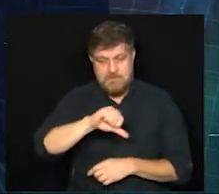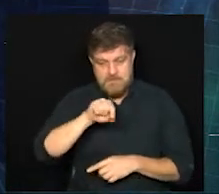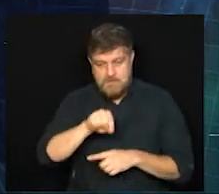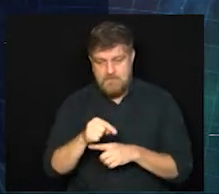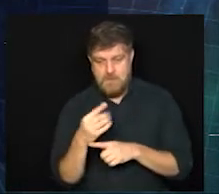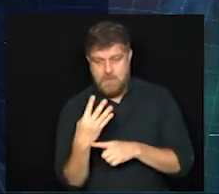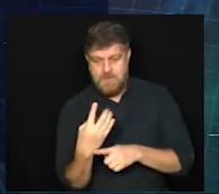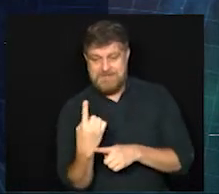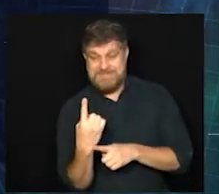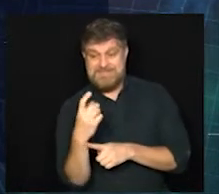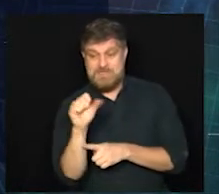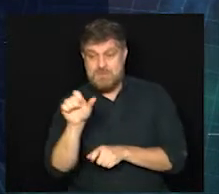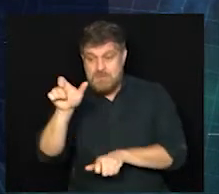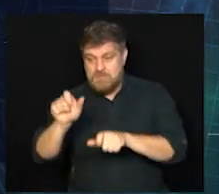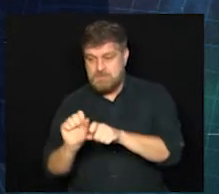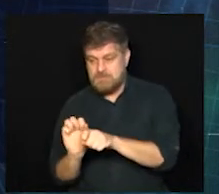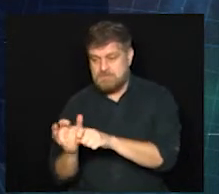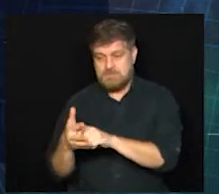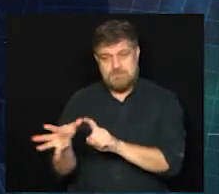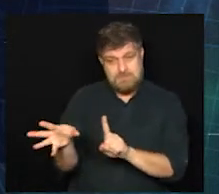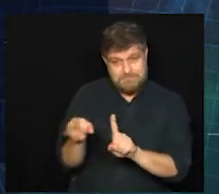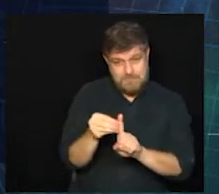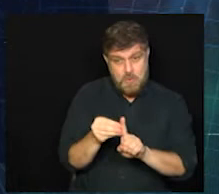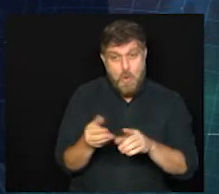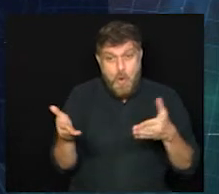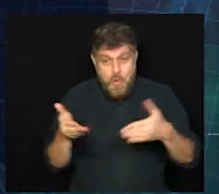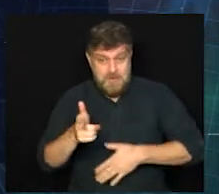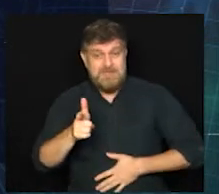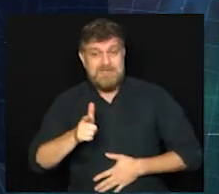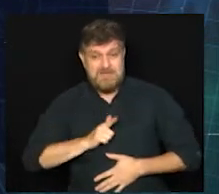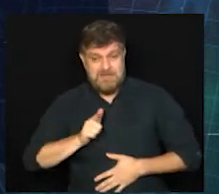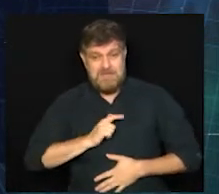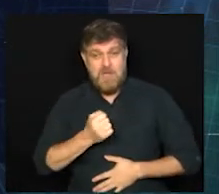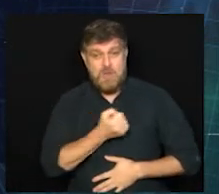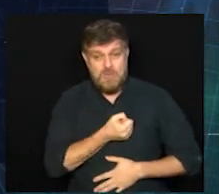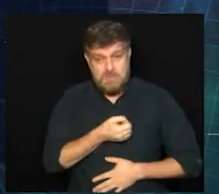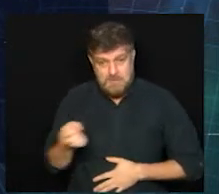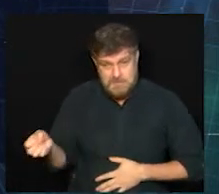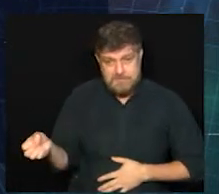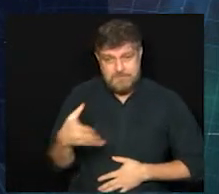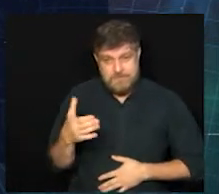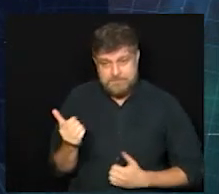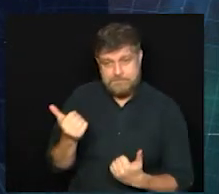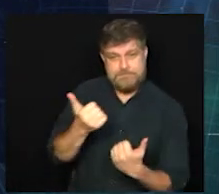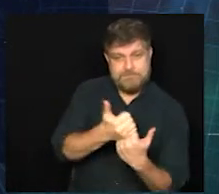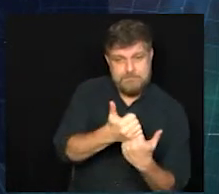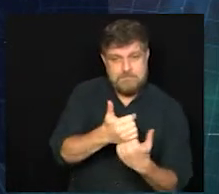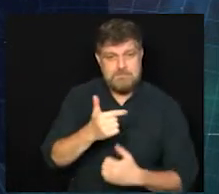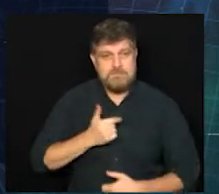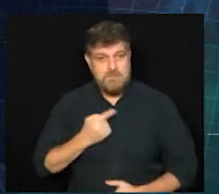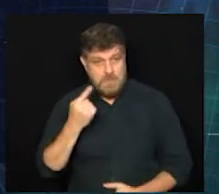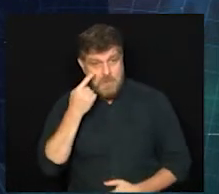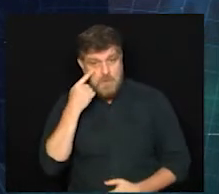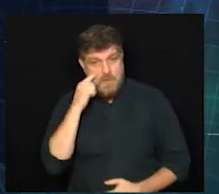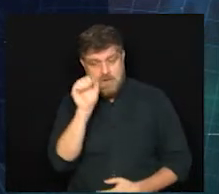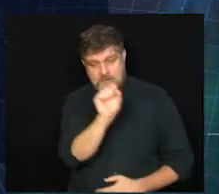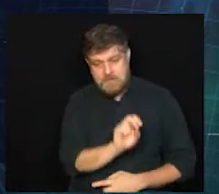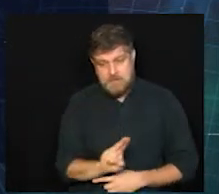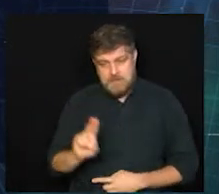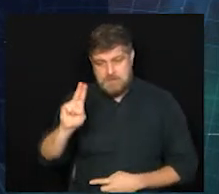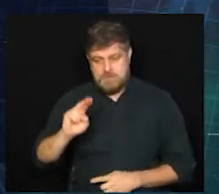418 casos. Hoje, ainda nós teremos aí uma atualização aqui na cidade. Sumaré, 21 mil,